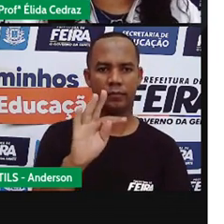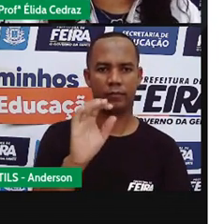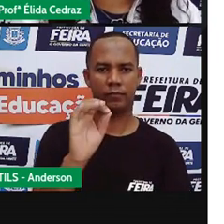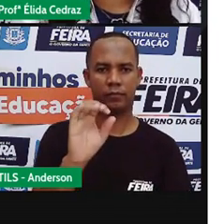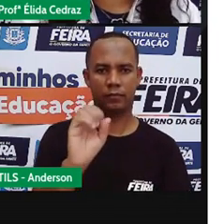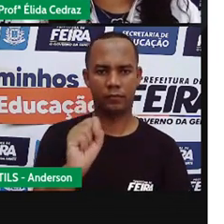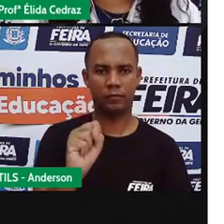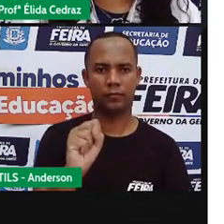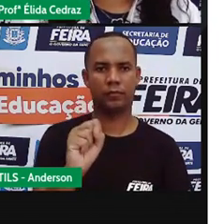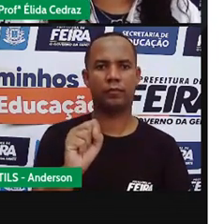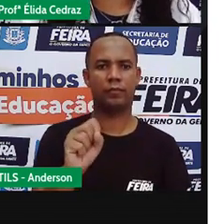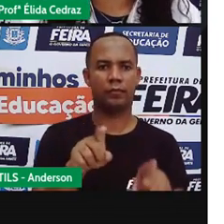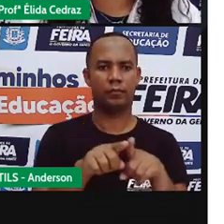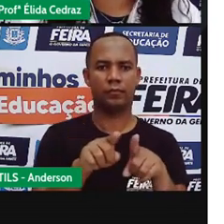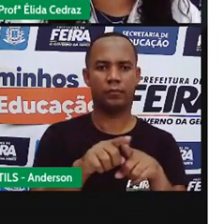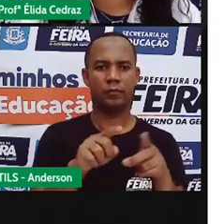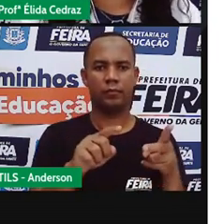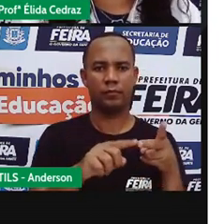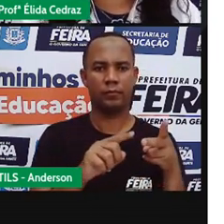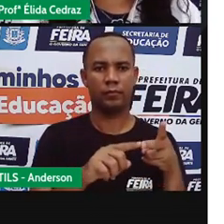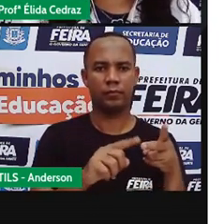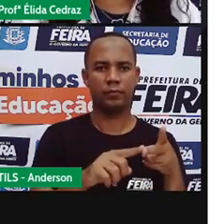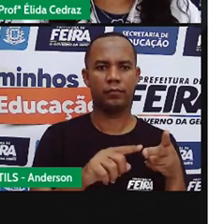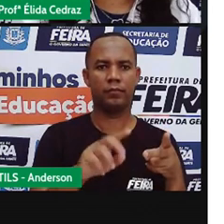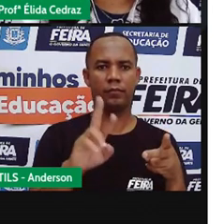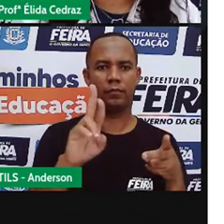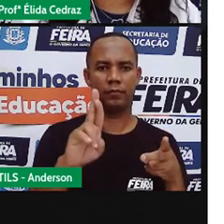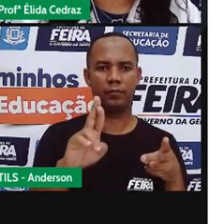razão, risco.